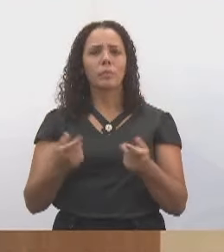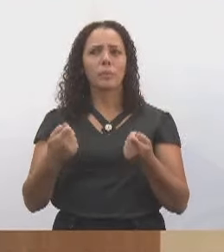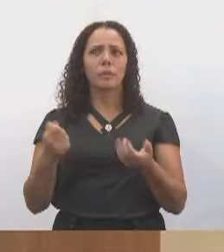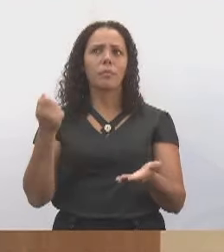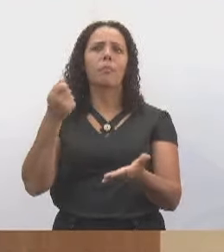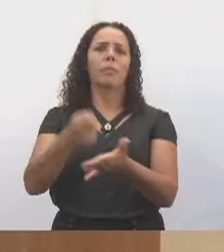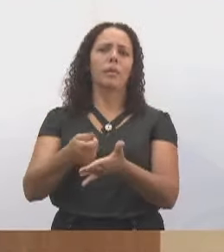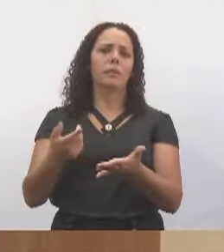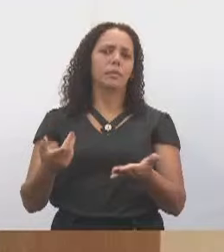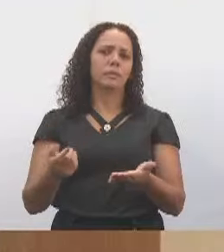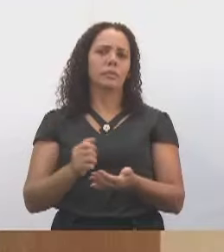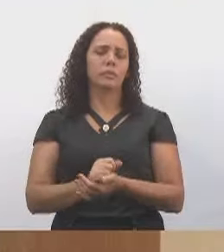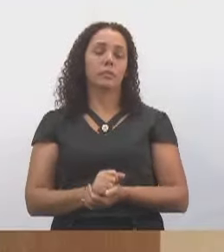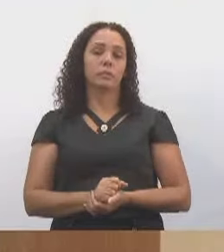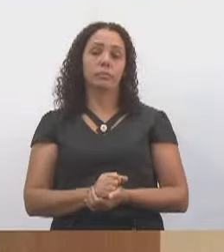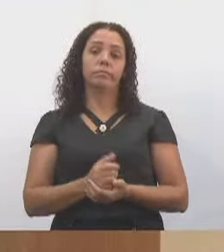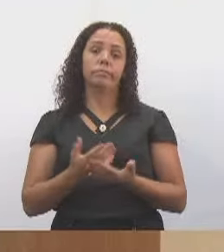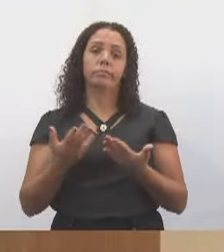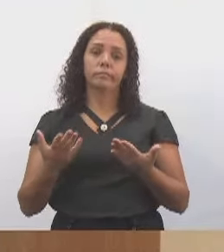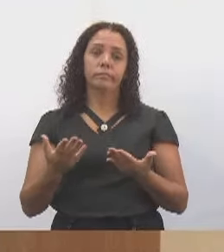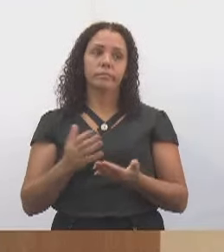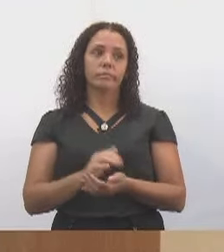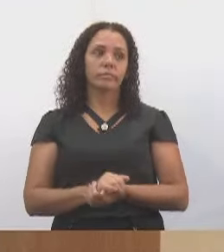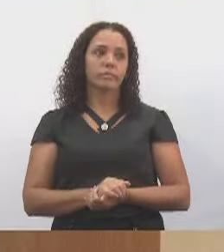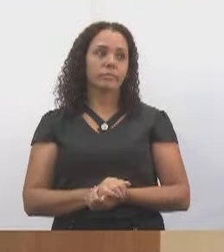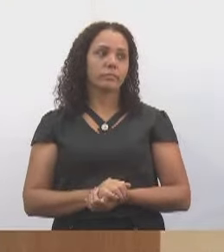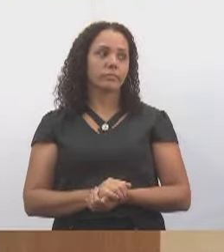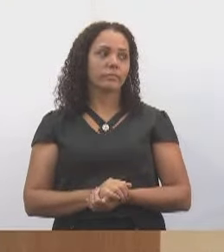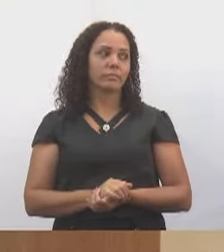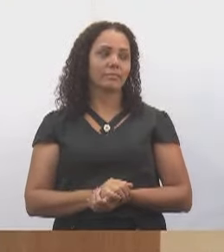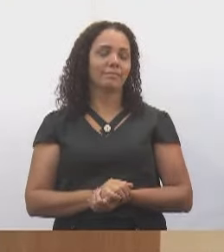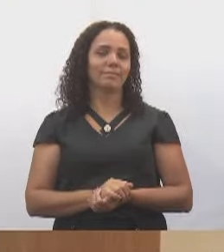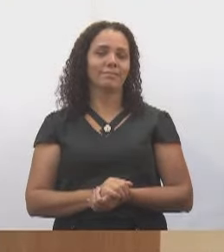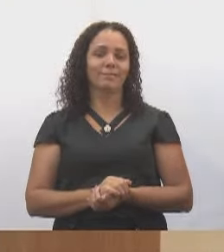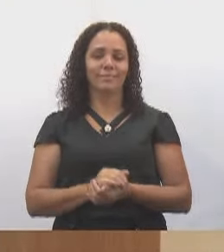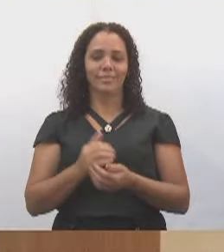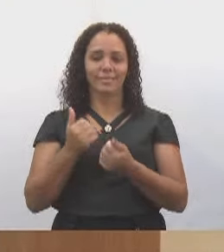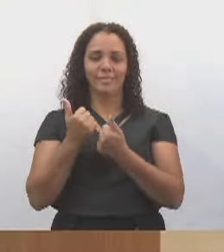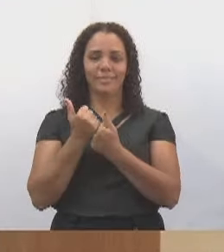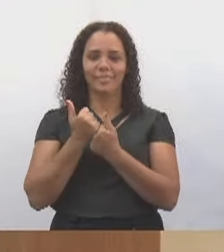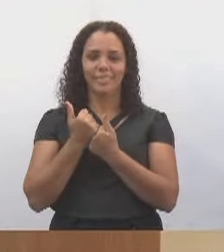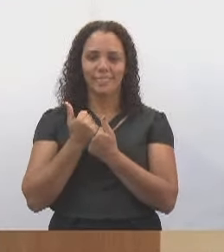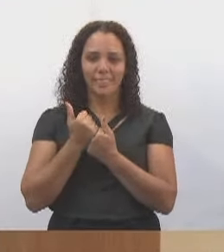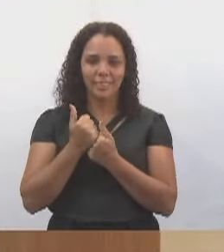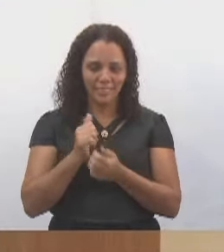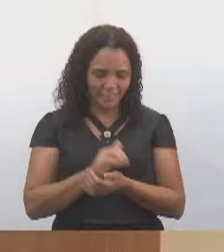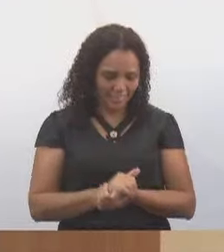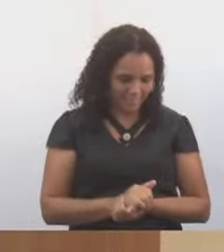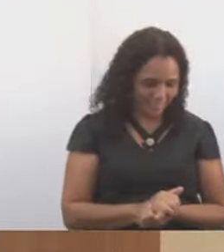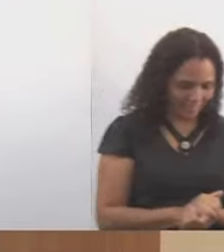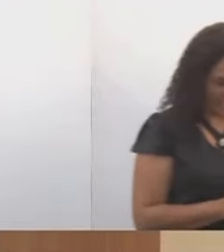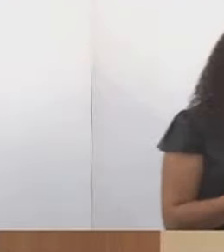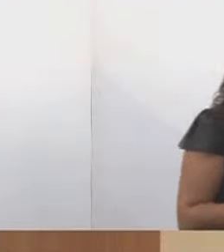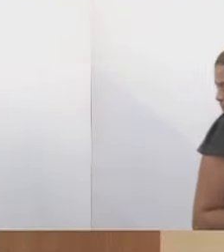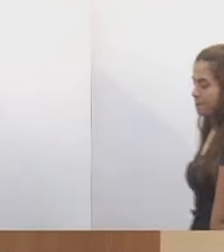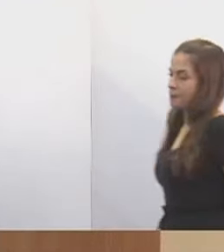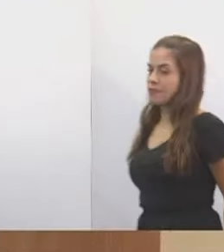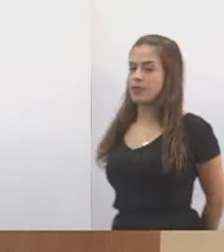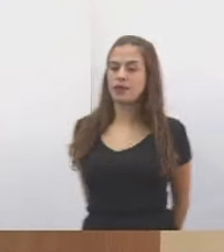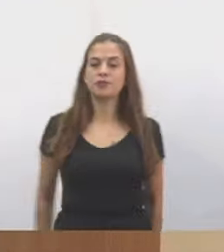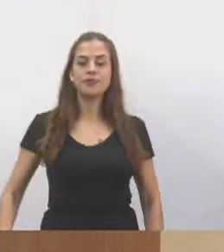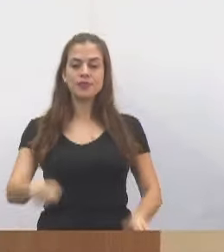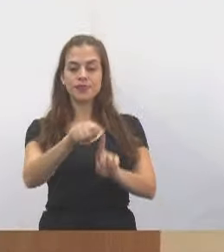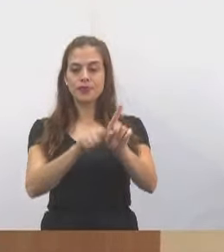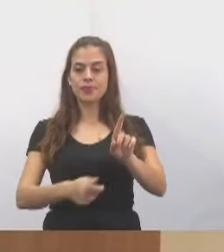que contribuir. Pois bem, apresentei o projeto de lei aqui na Câmara, agora no mês retrasado,